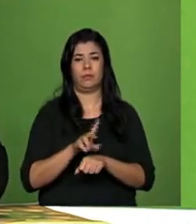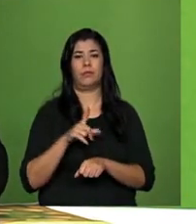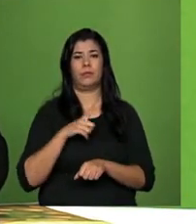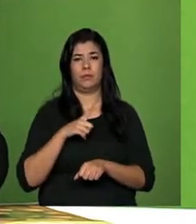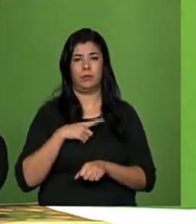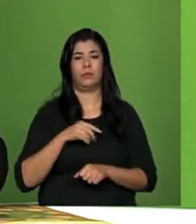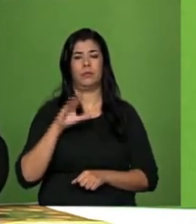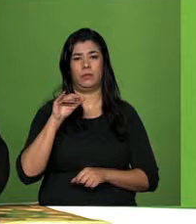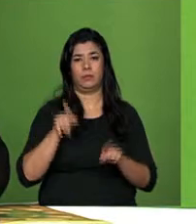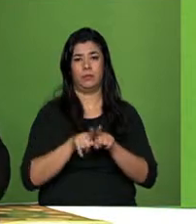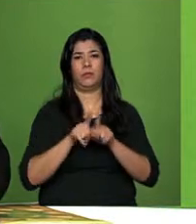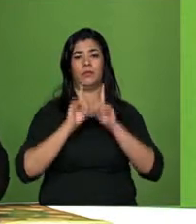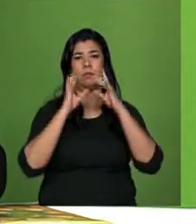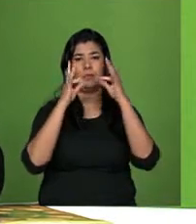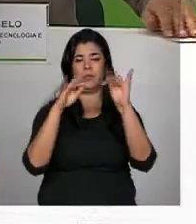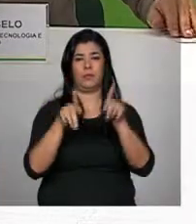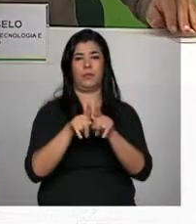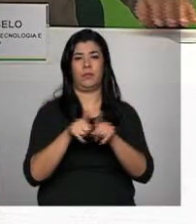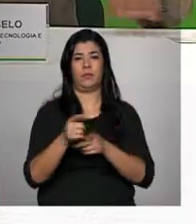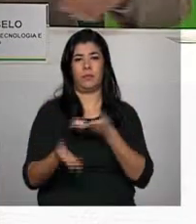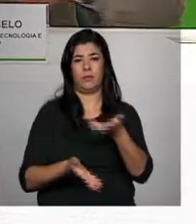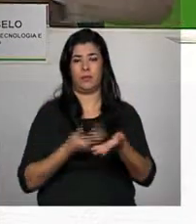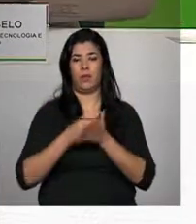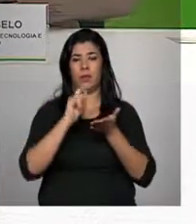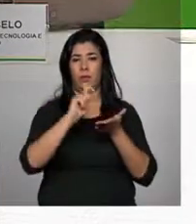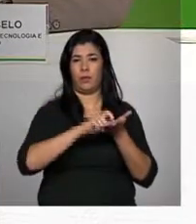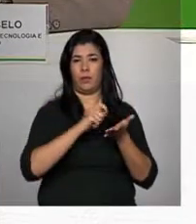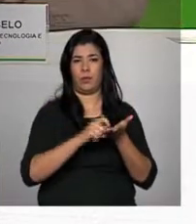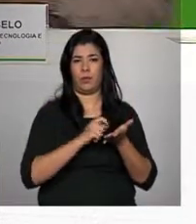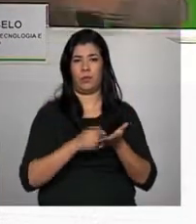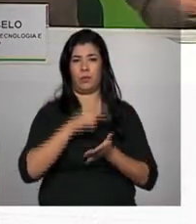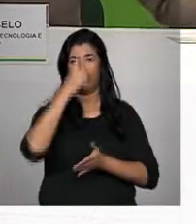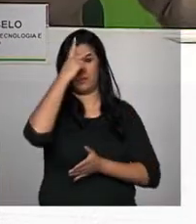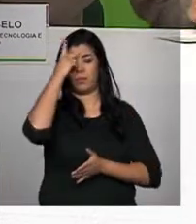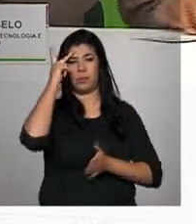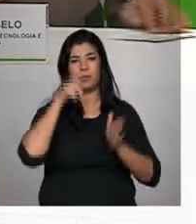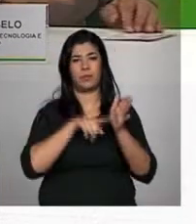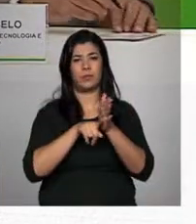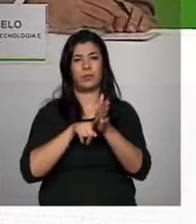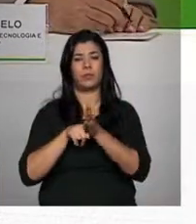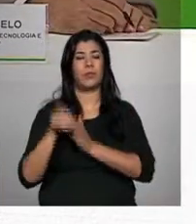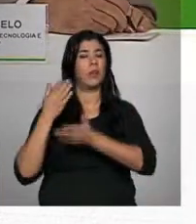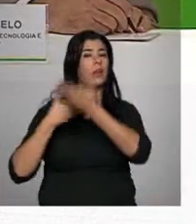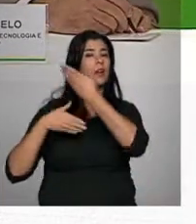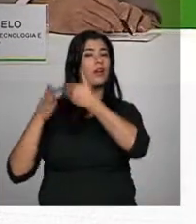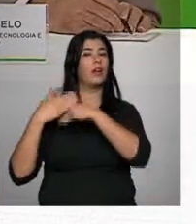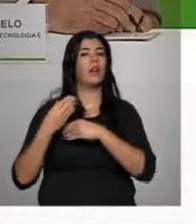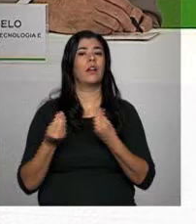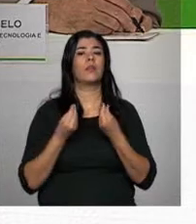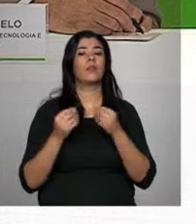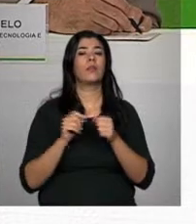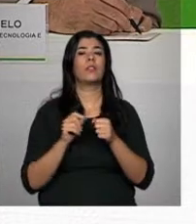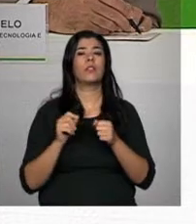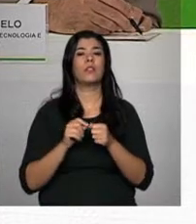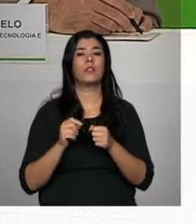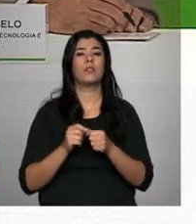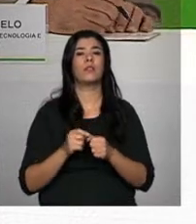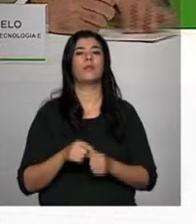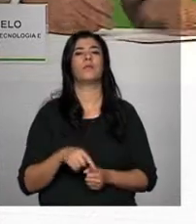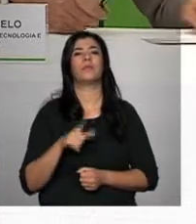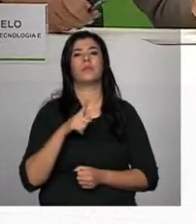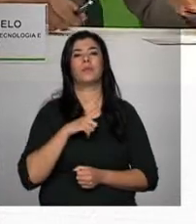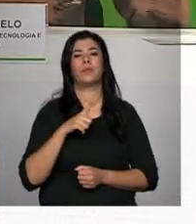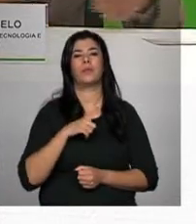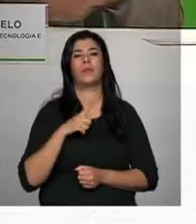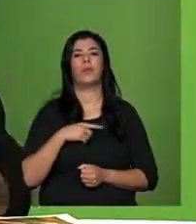da Ciência, Tecnologia e Inovação, por intermédio de um cadastro de pesquisadores. Aquilo que era feito com autorização burocrática do